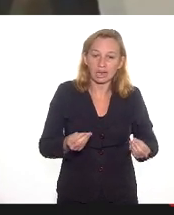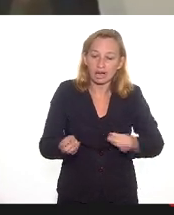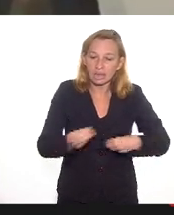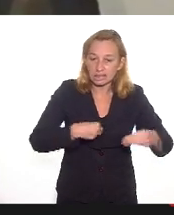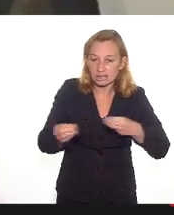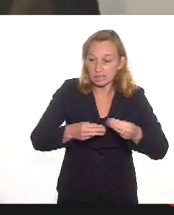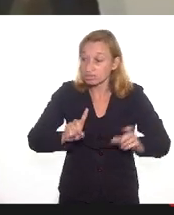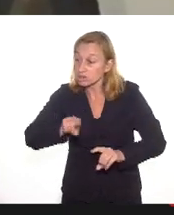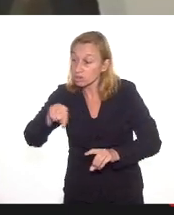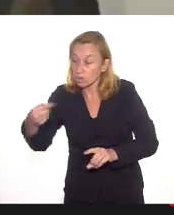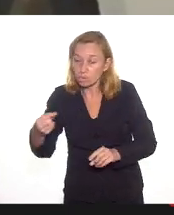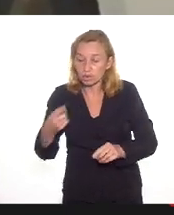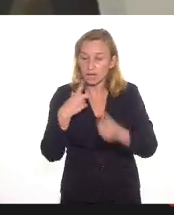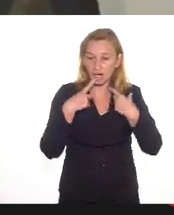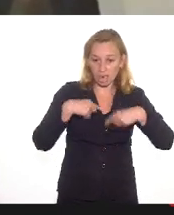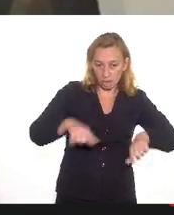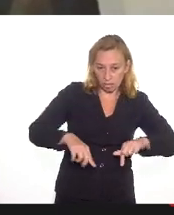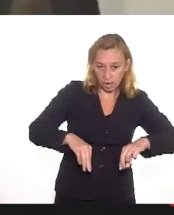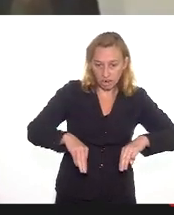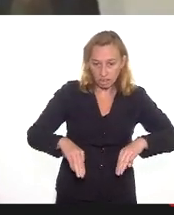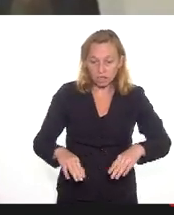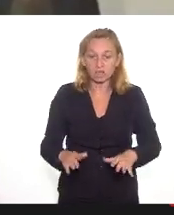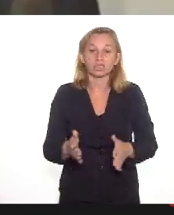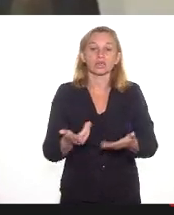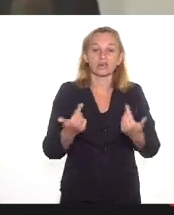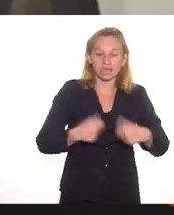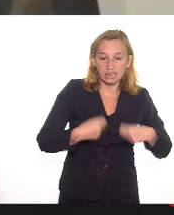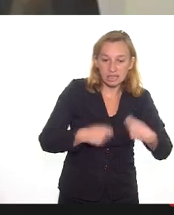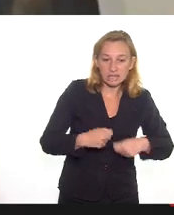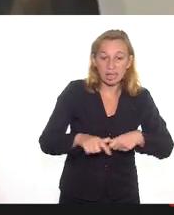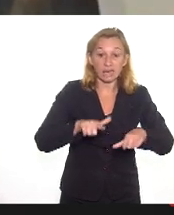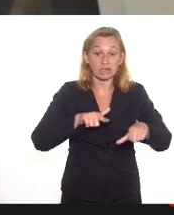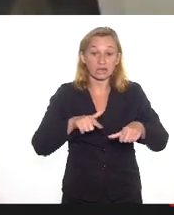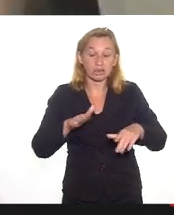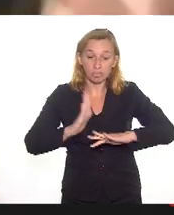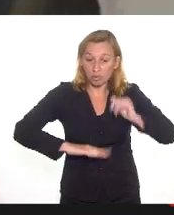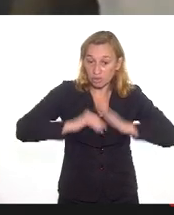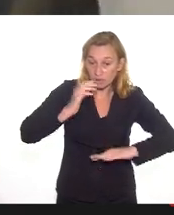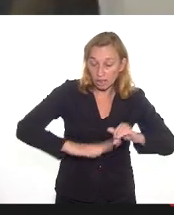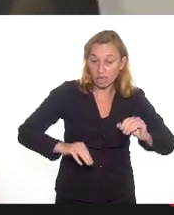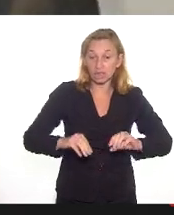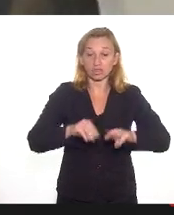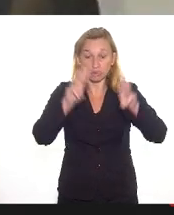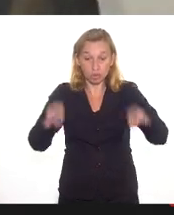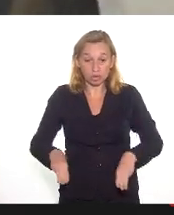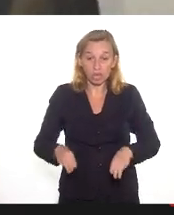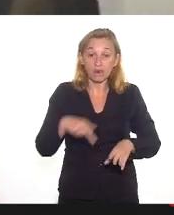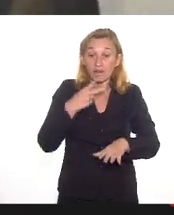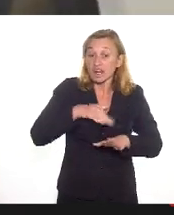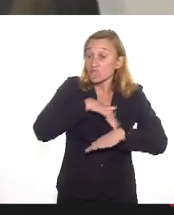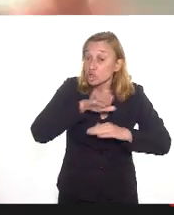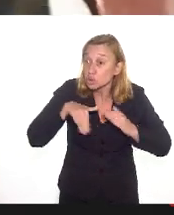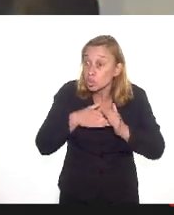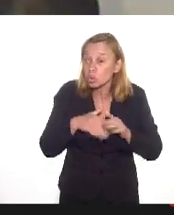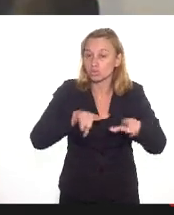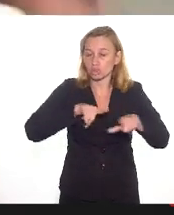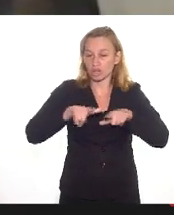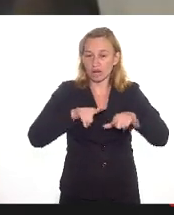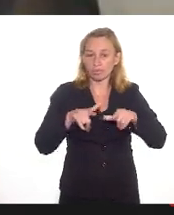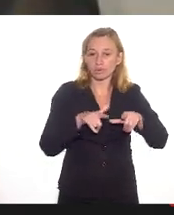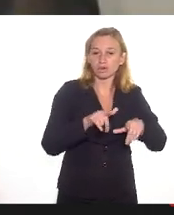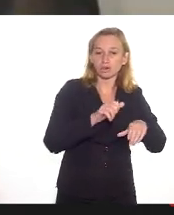outra linguagem. Há uma carência de profissionais de museus e aí eu falo em todas as funções, todas, dos